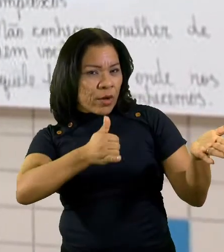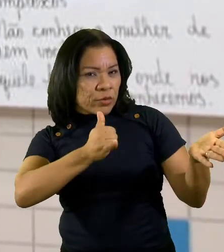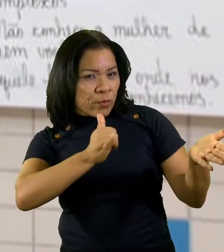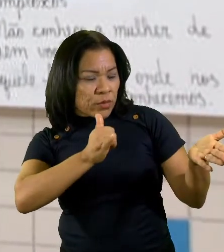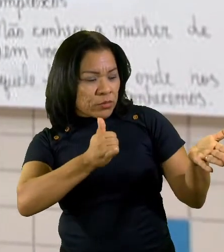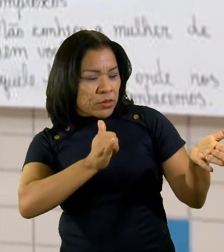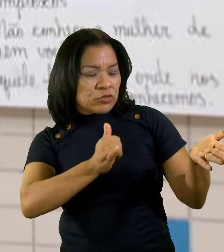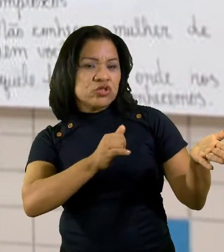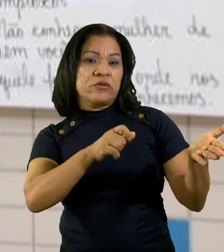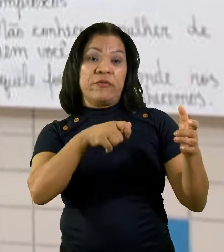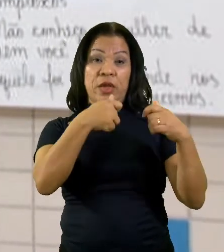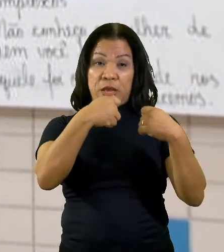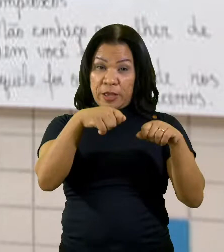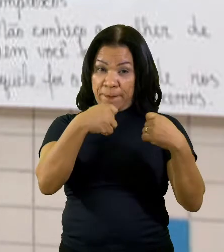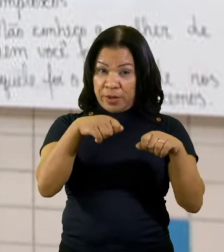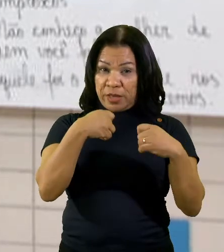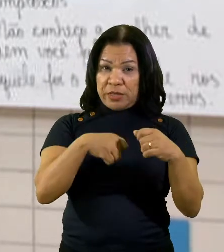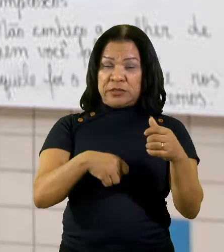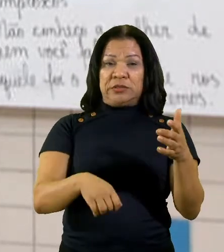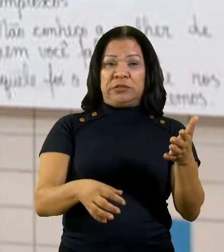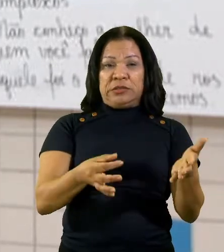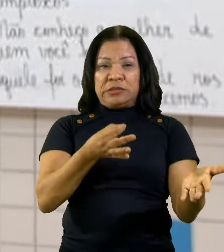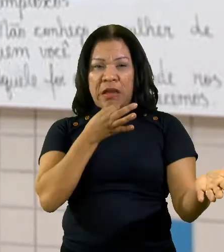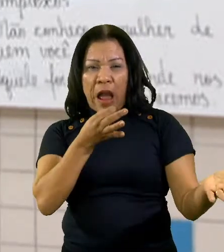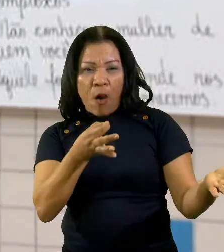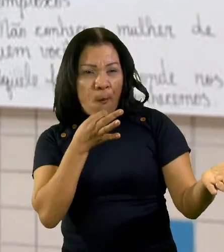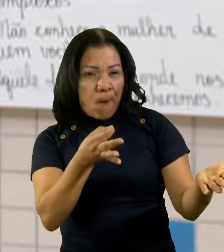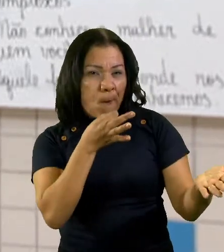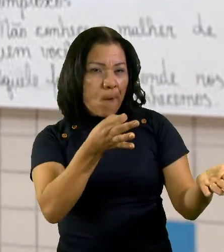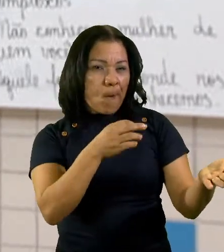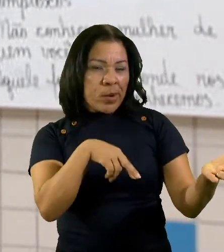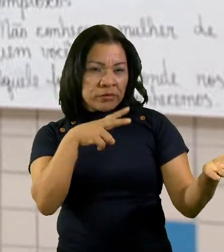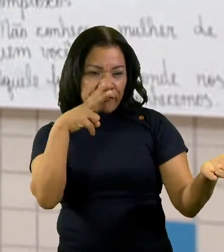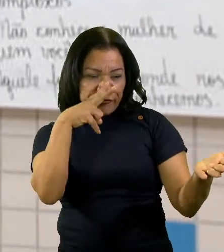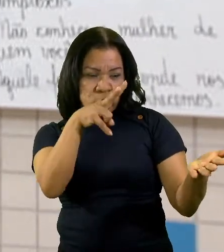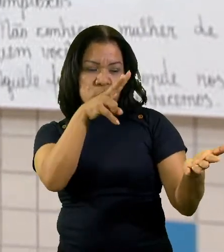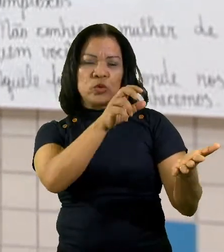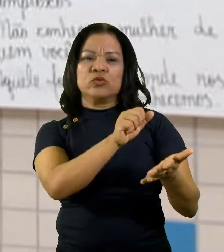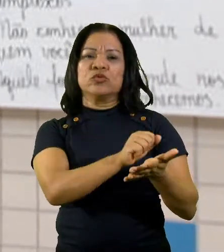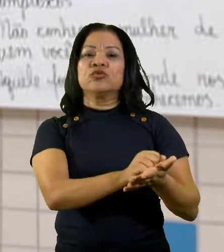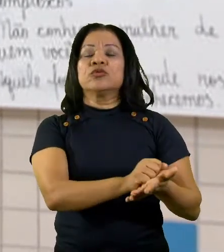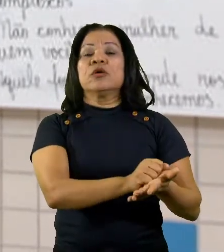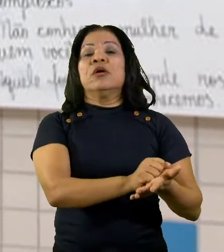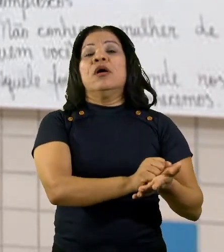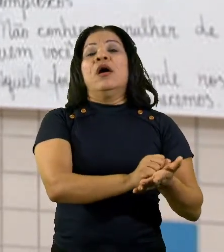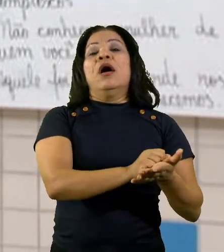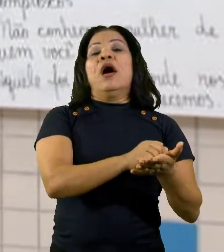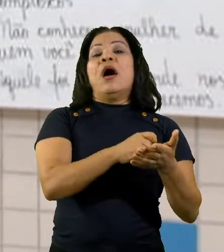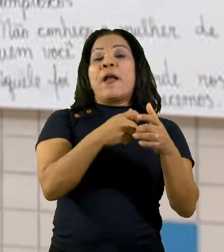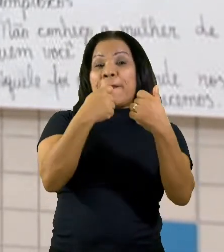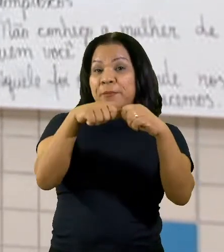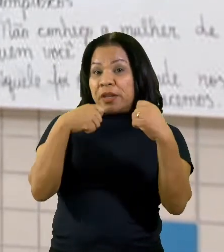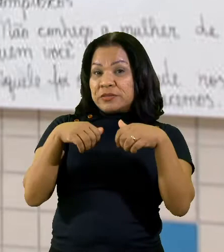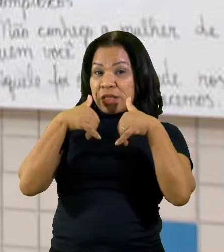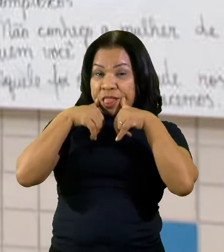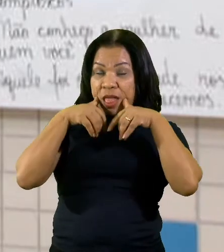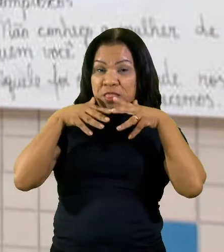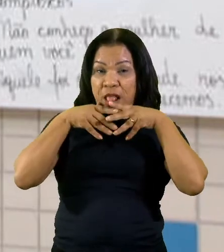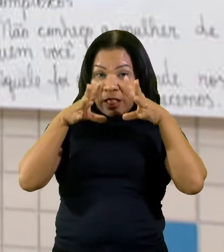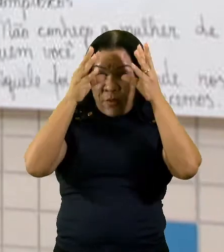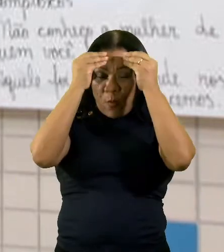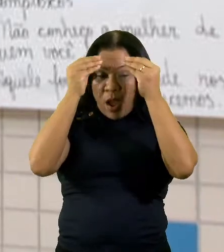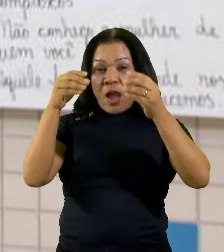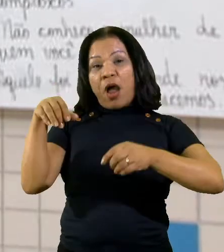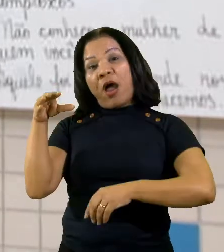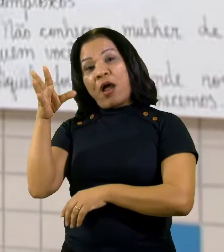argumentos sólidos, né? Toda a construção dentro da linguagem formal. Nesse tipo de frases, de orações,